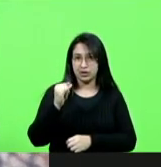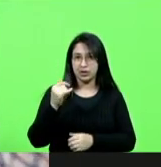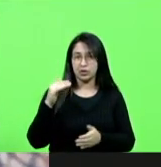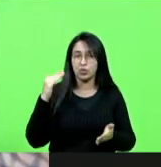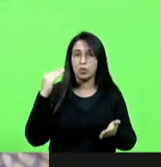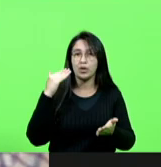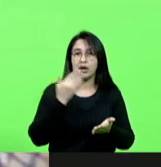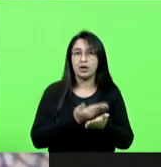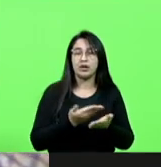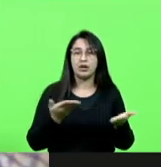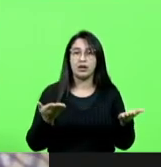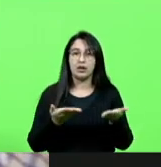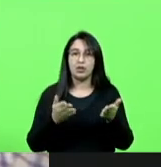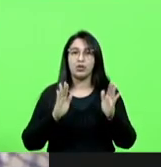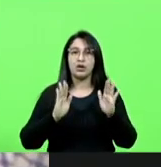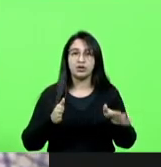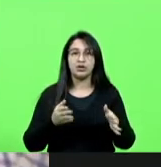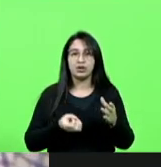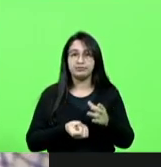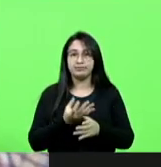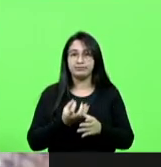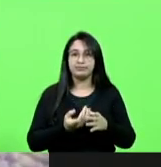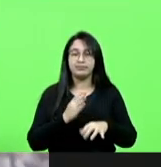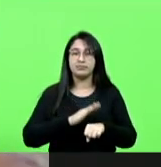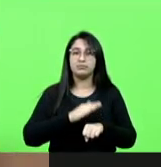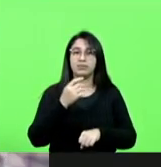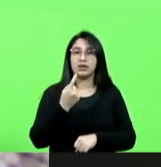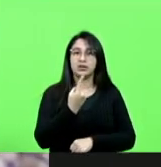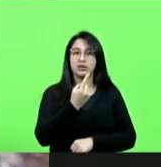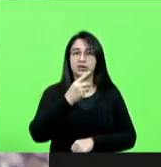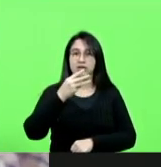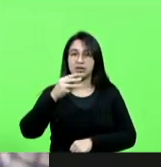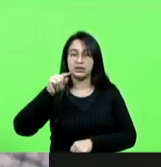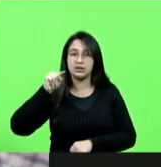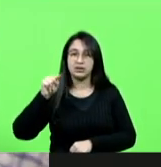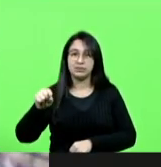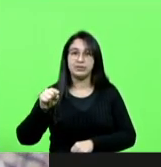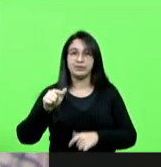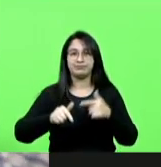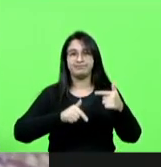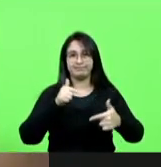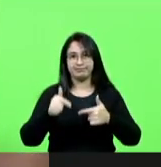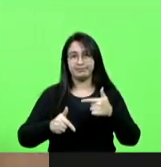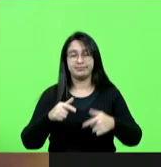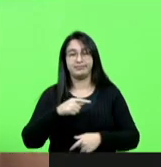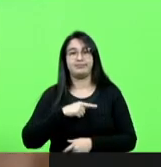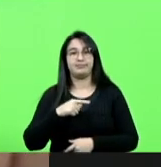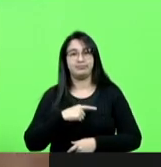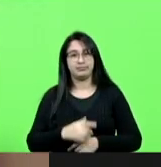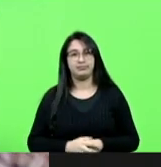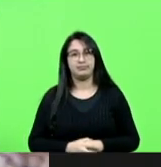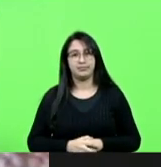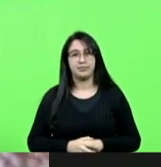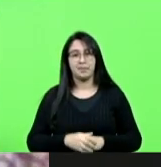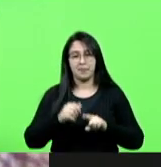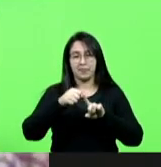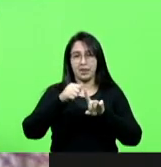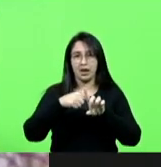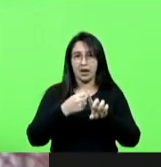13 mil empregos escute o grito da cidade que em 12 meses